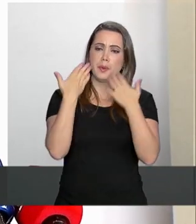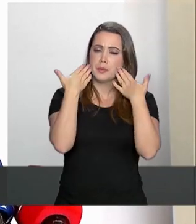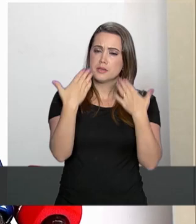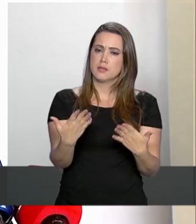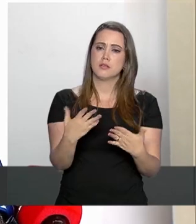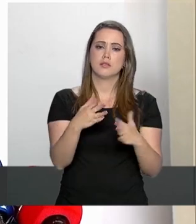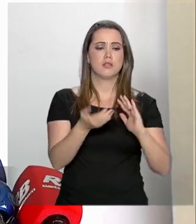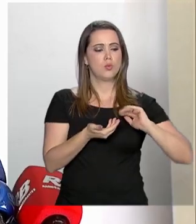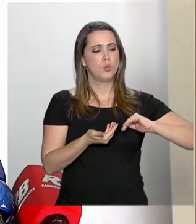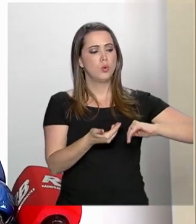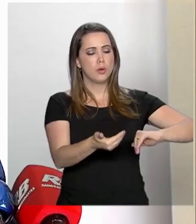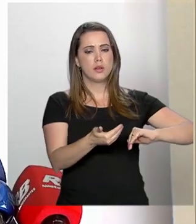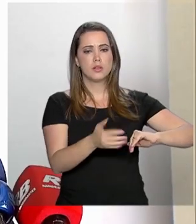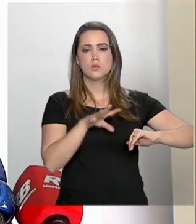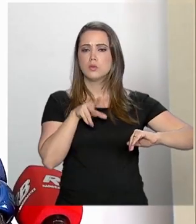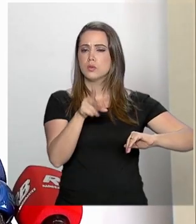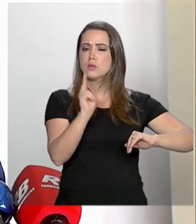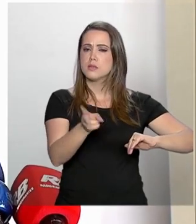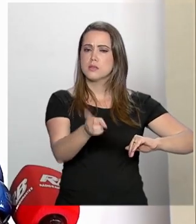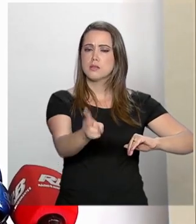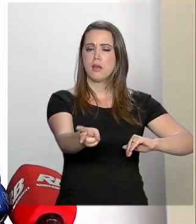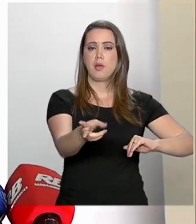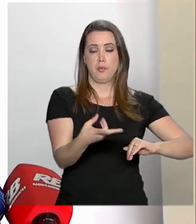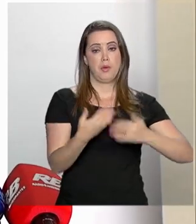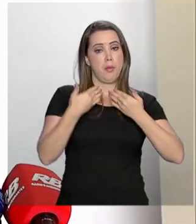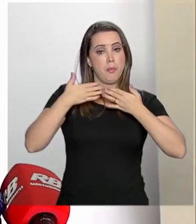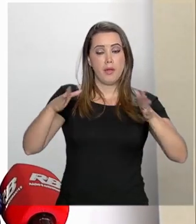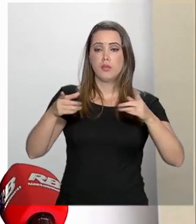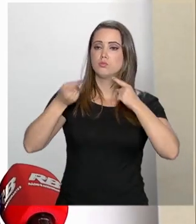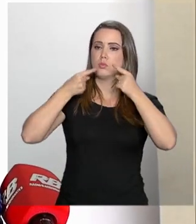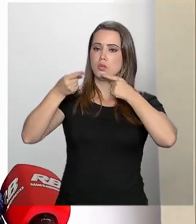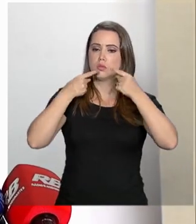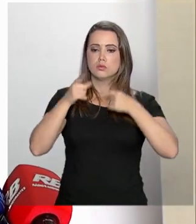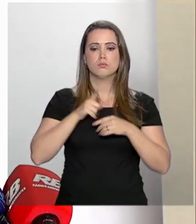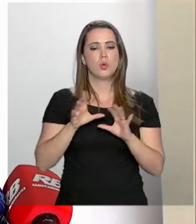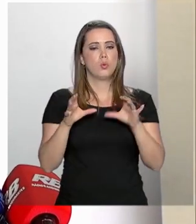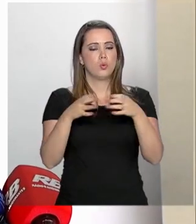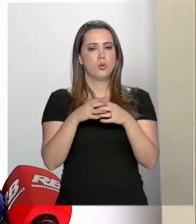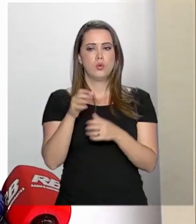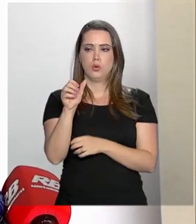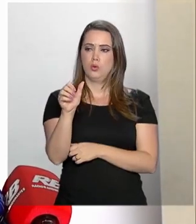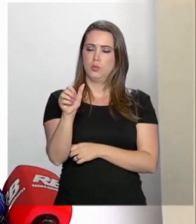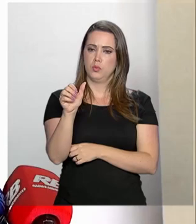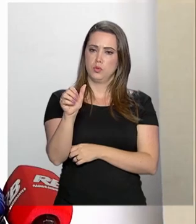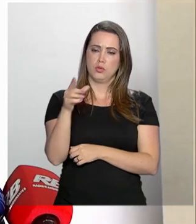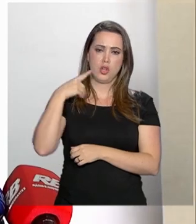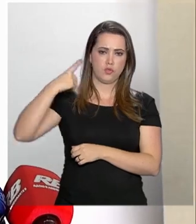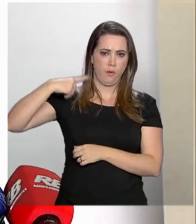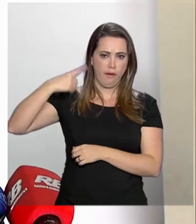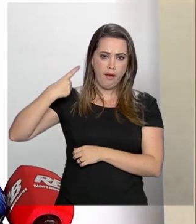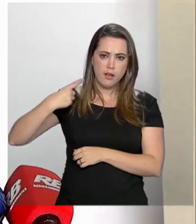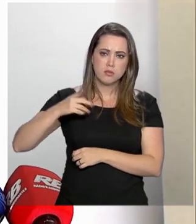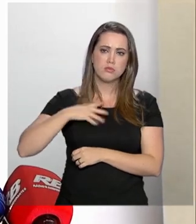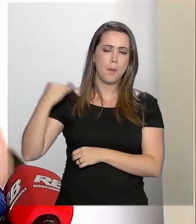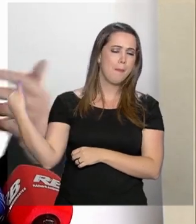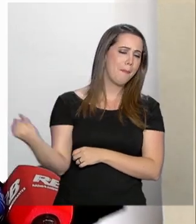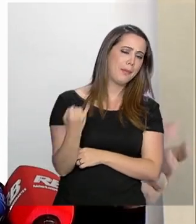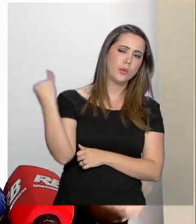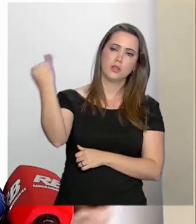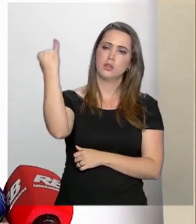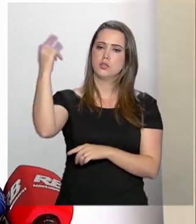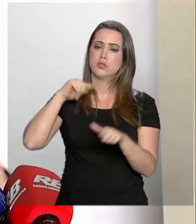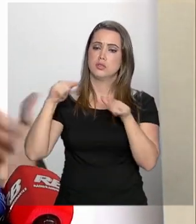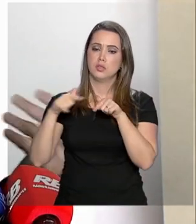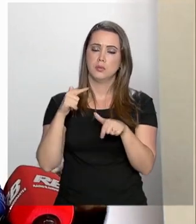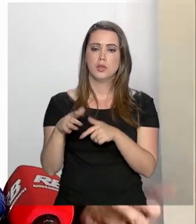projeto ao Congresso. E, em todo momento, nós estamos abertos ao diálogo. A advocacia tem um grande papel, tem um importante papel. um segmento